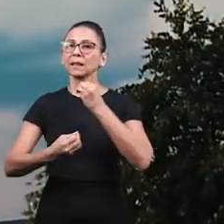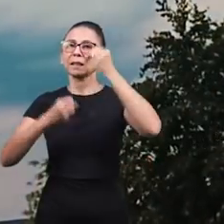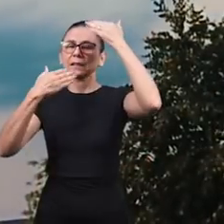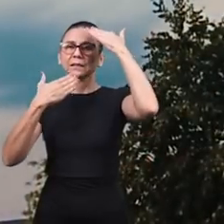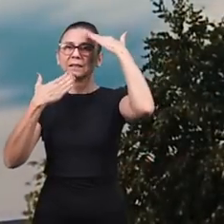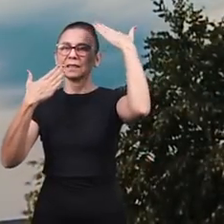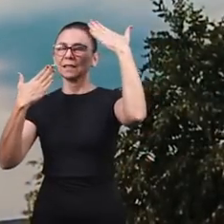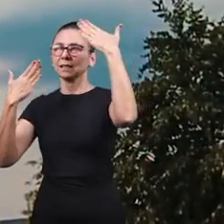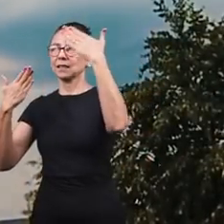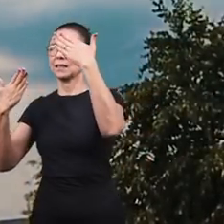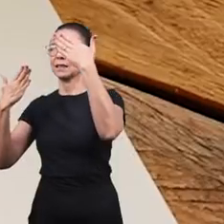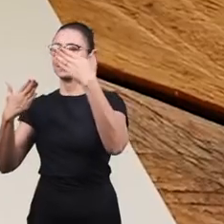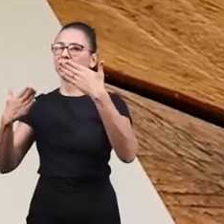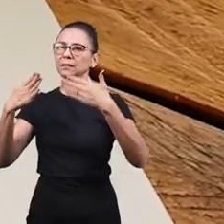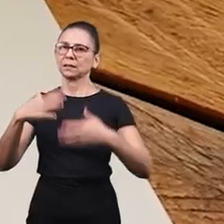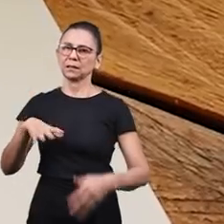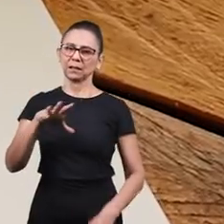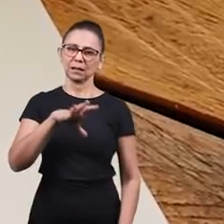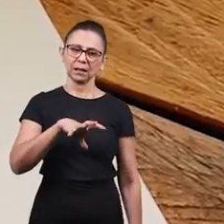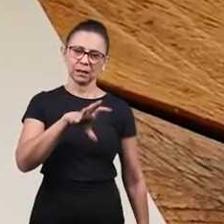Amor Amor